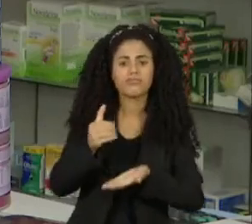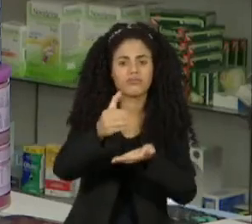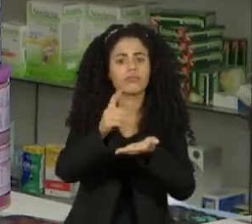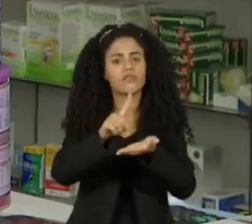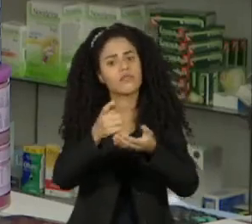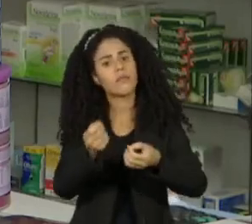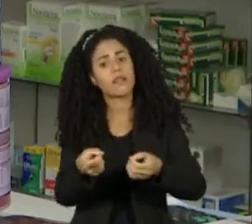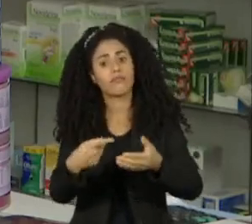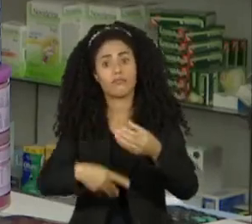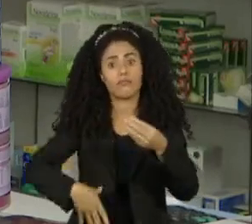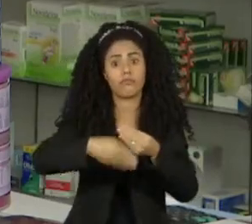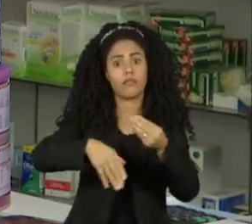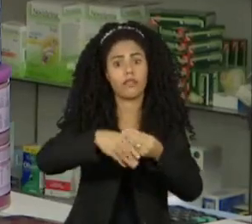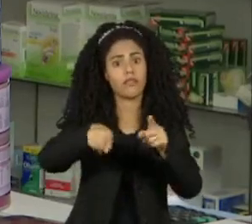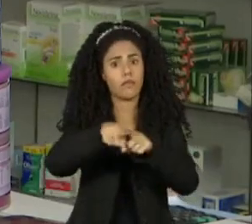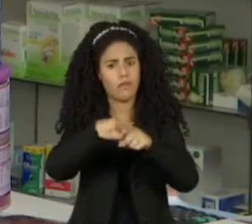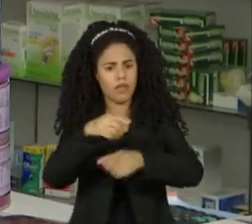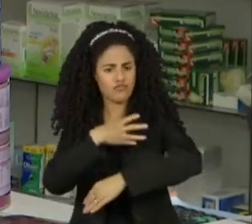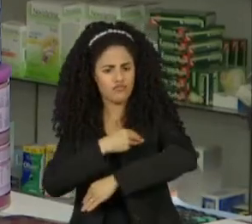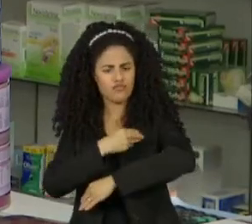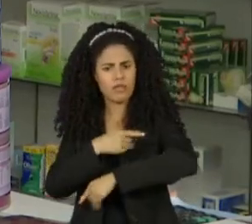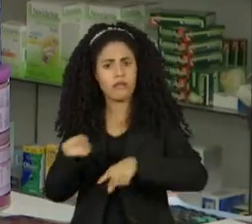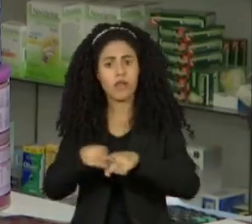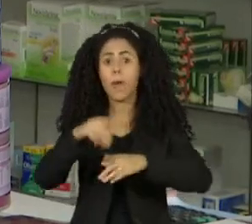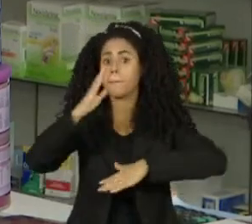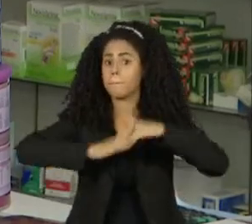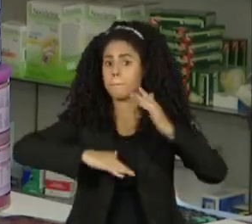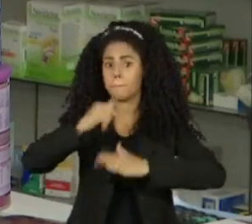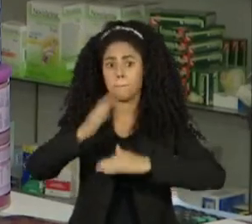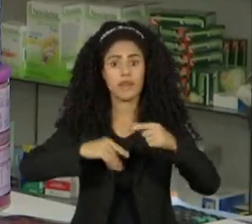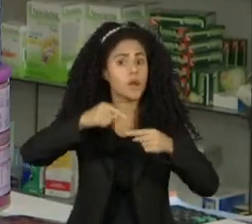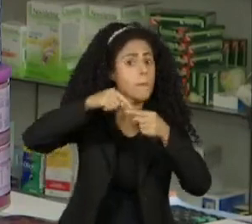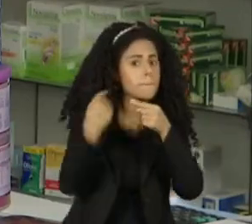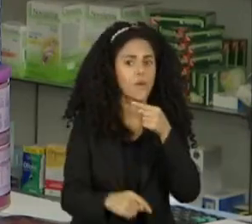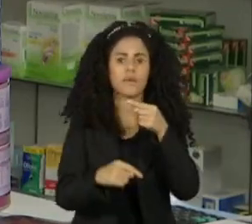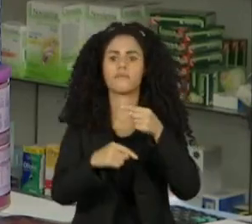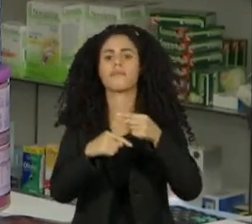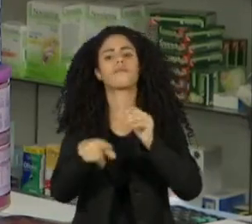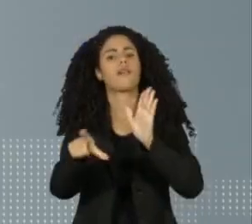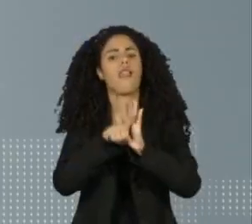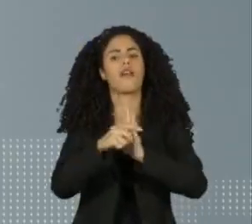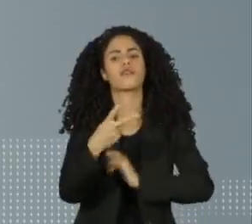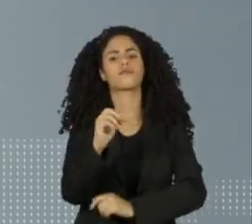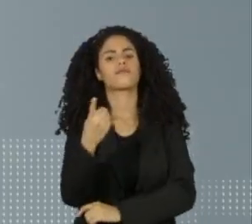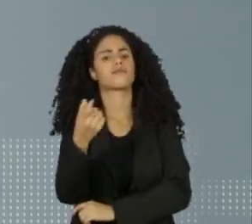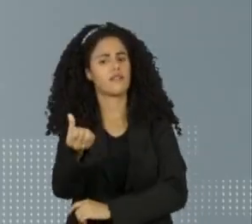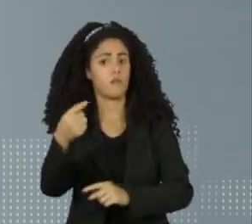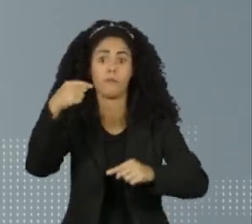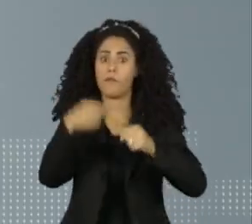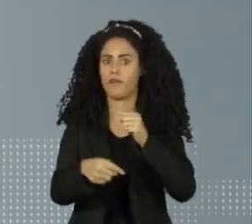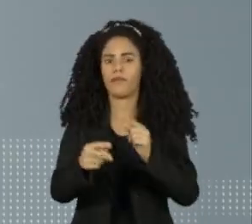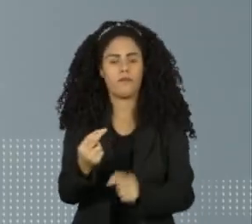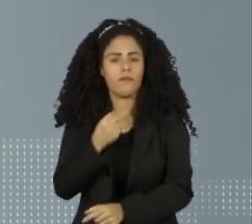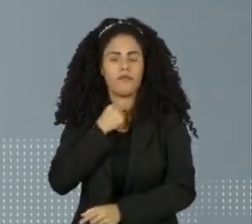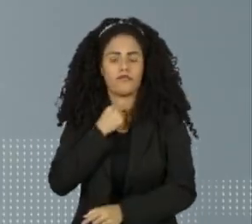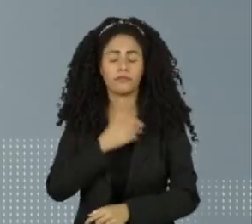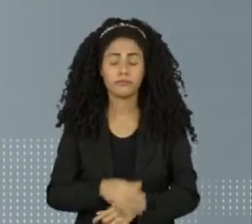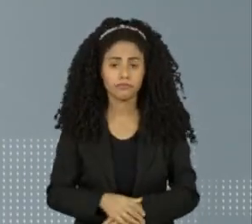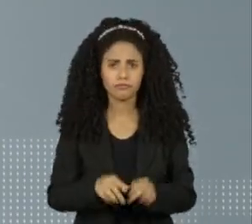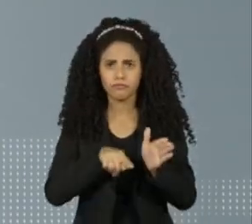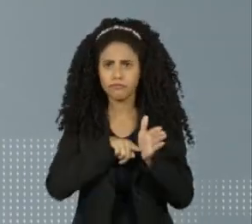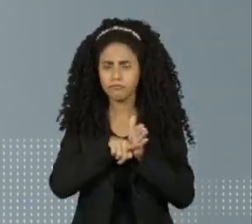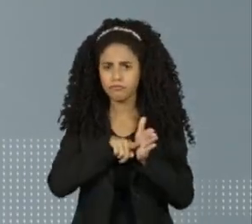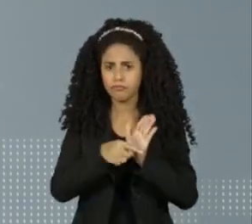indicação desses produtos. Prática que é proibida por lei desde 2006. Para a pesquisa, foram ouvidos